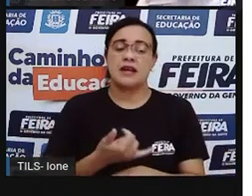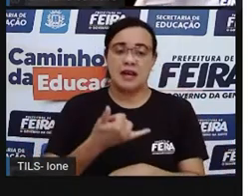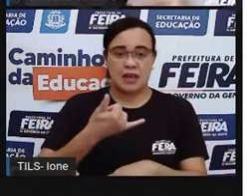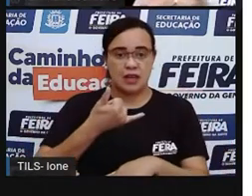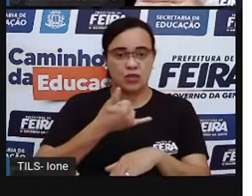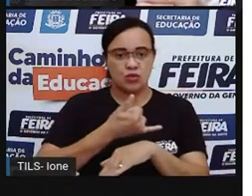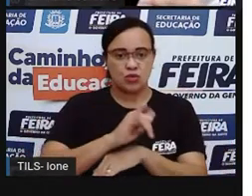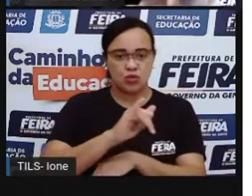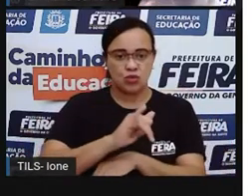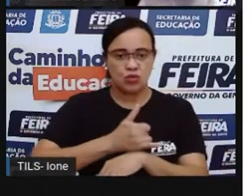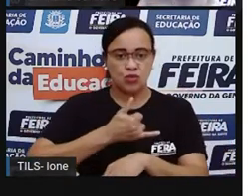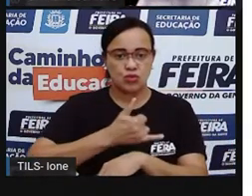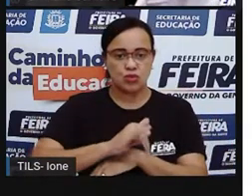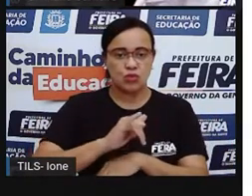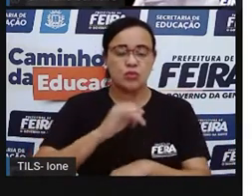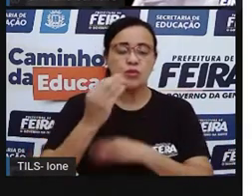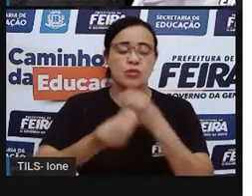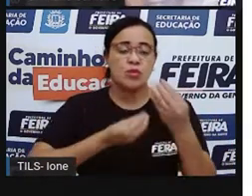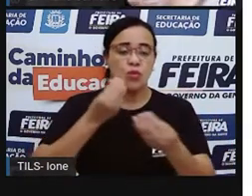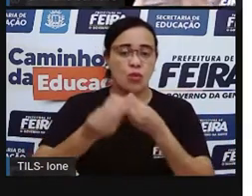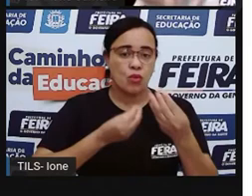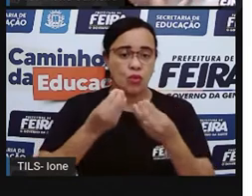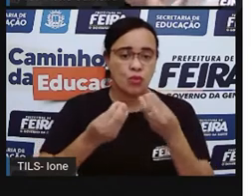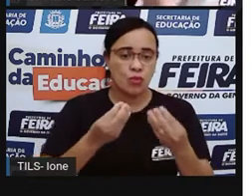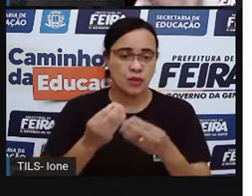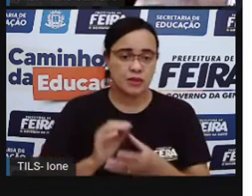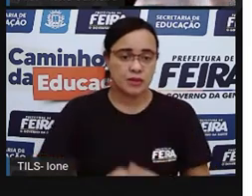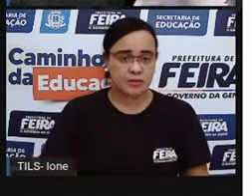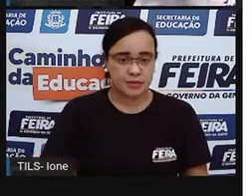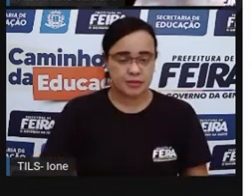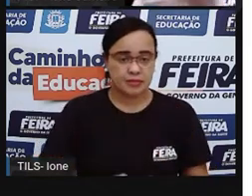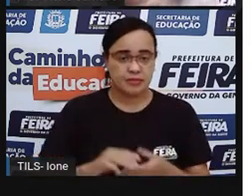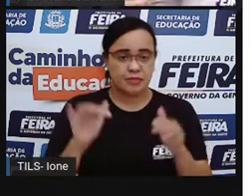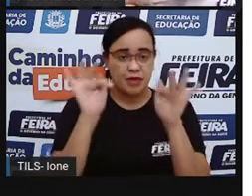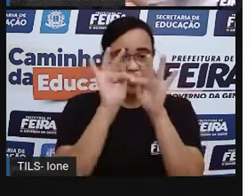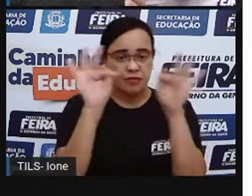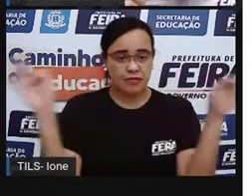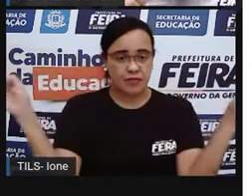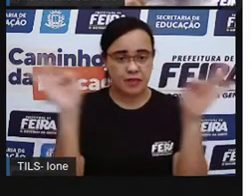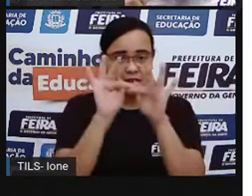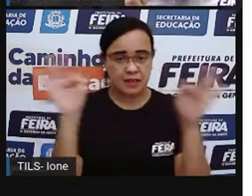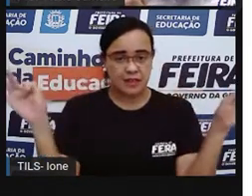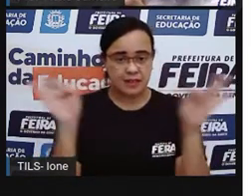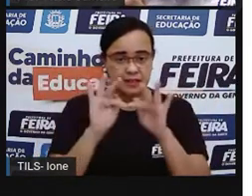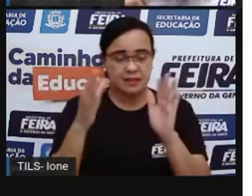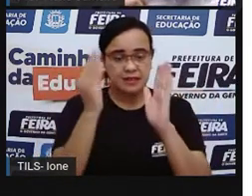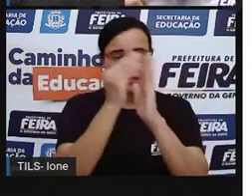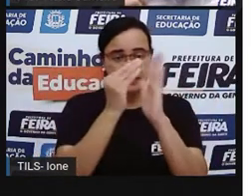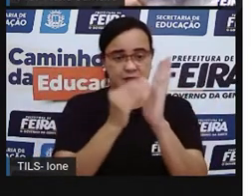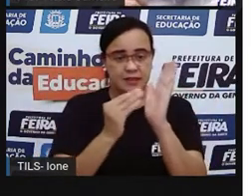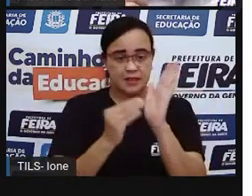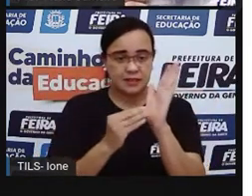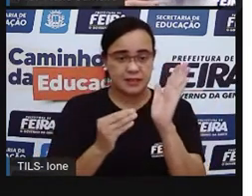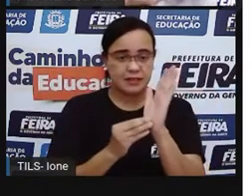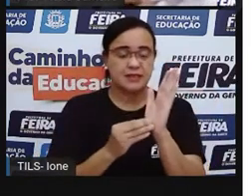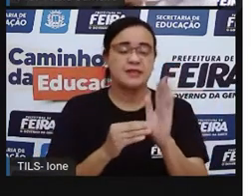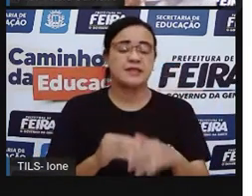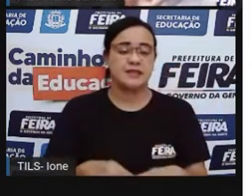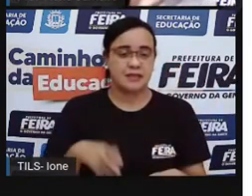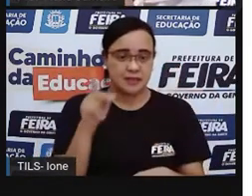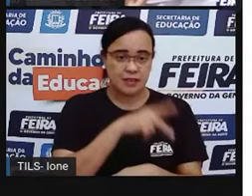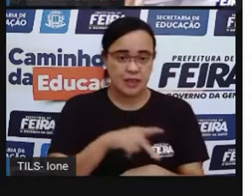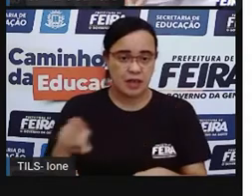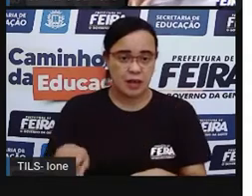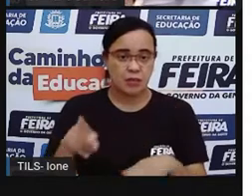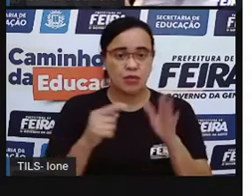pelo YouTube, né? Pode comentar aí essa frase que a Proiane tá trazendo pra vocês, tá certo? Então,